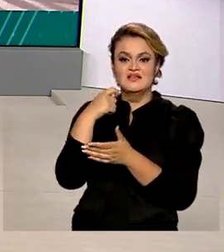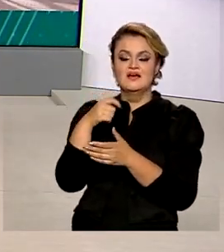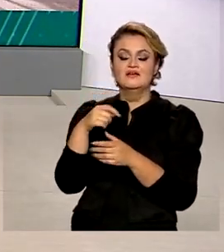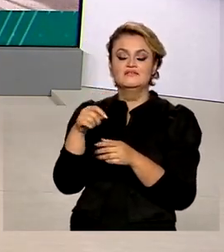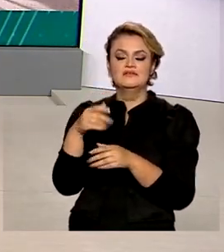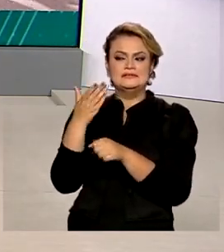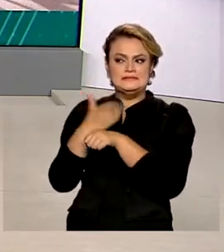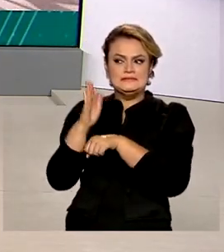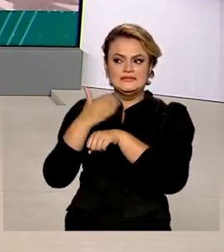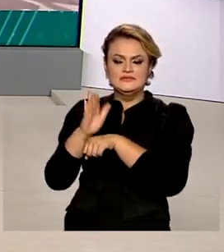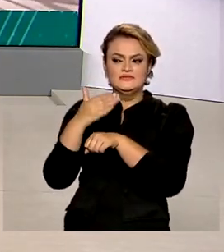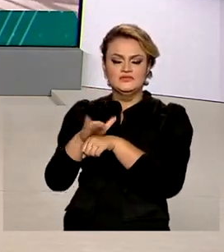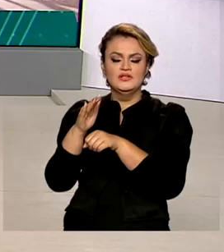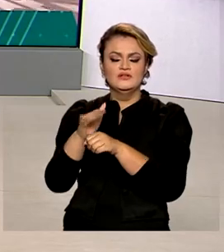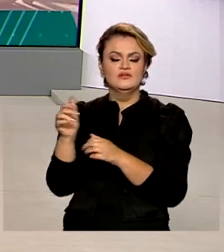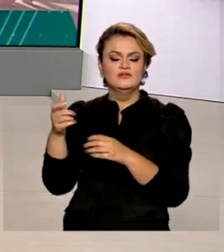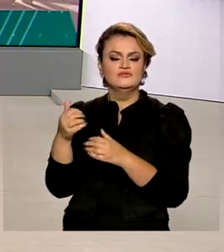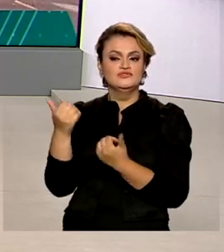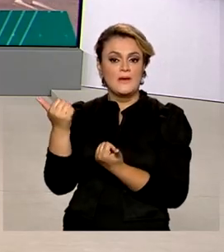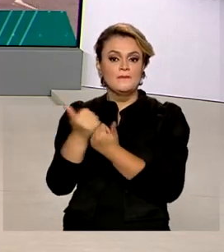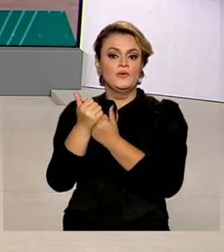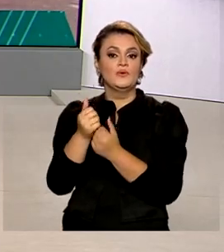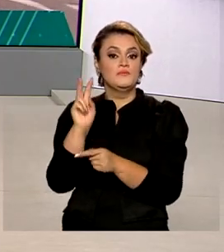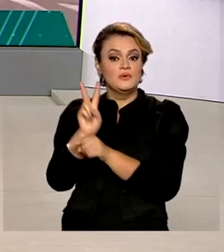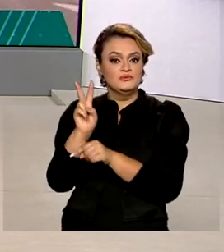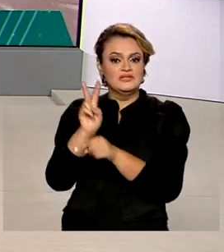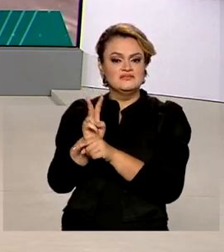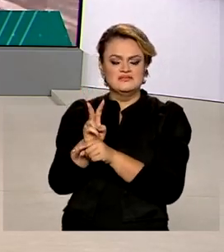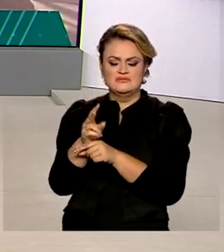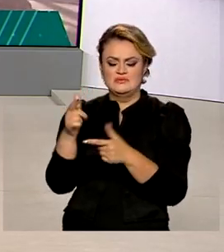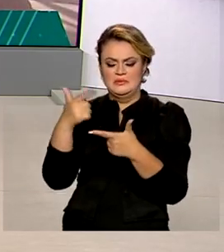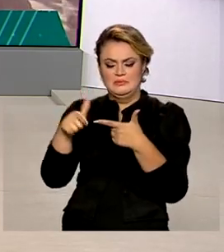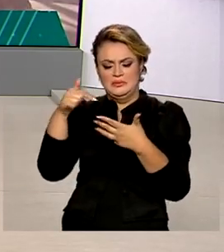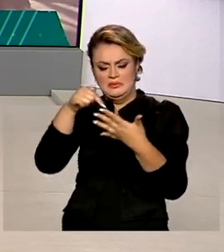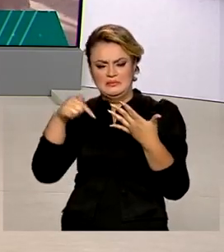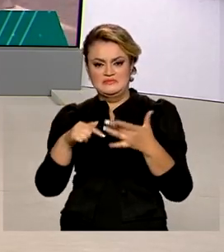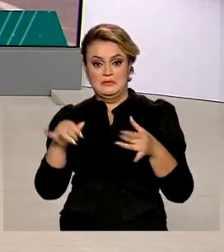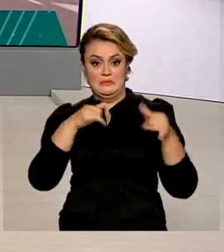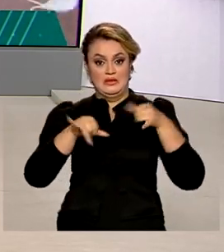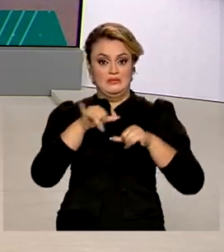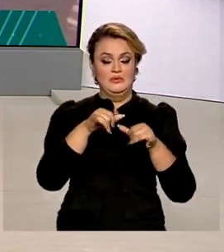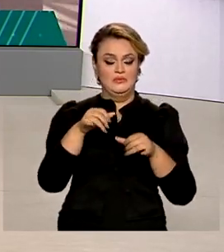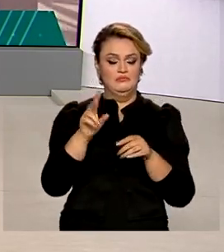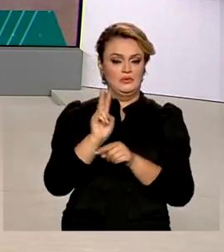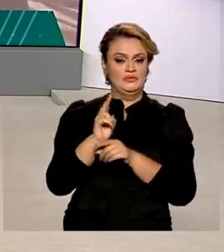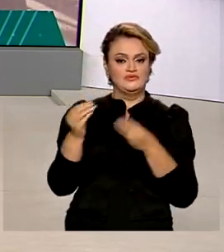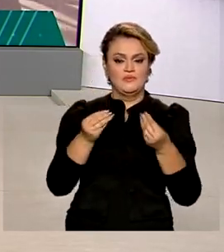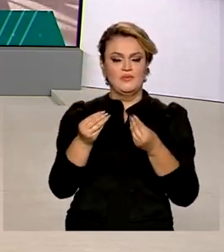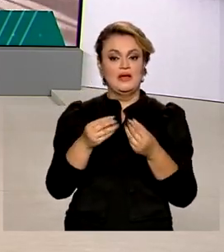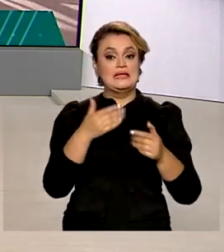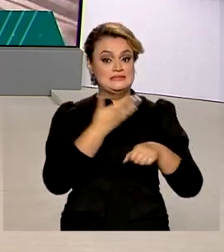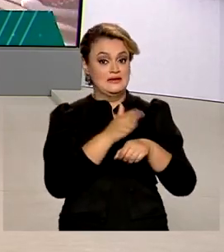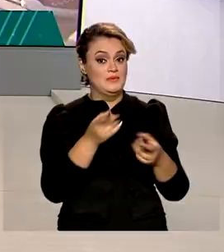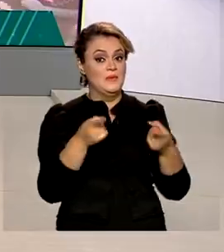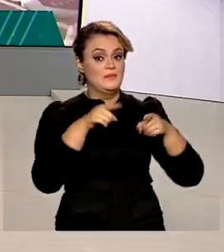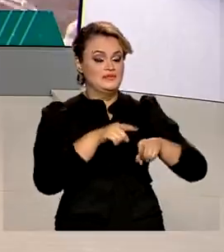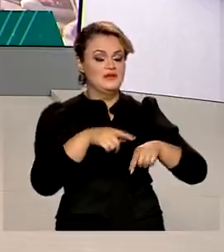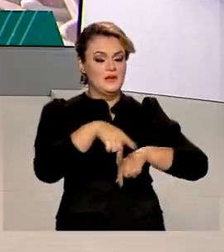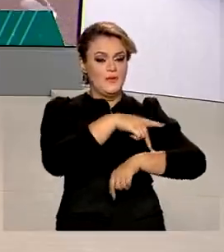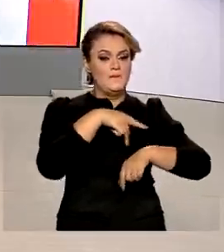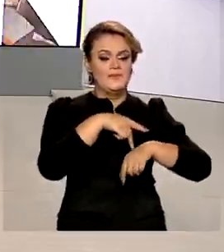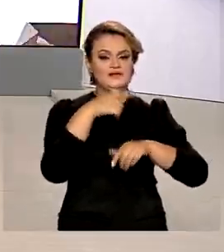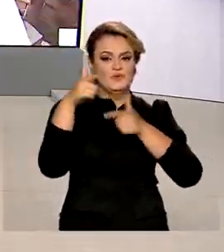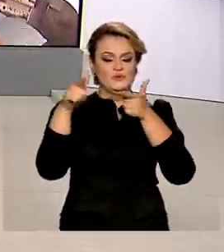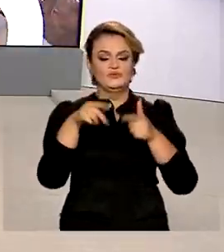exercício de assistência e proteção contra esse tipo de arma. O treinamento é uma parceria com países de língua